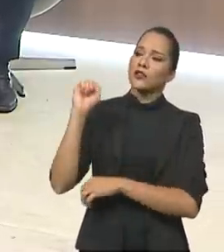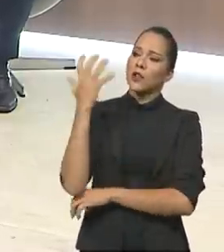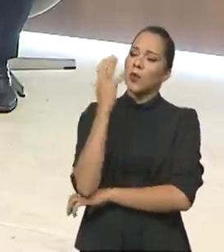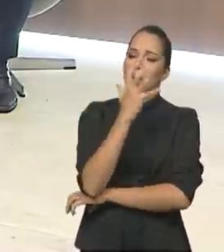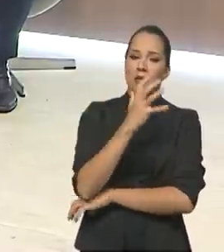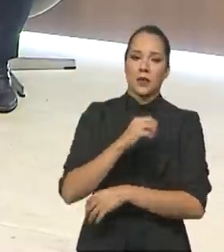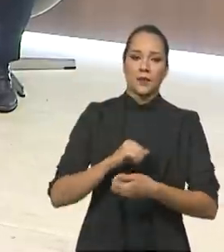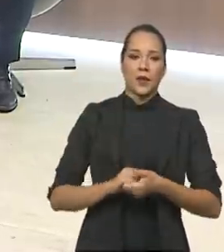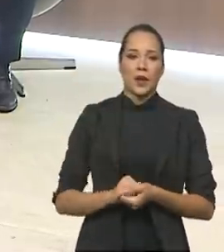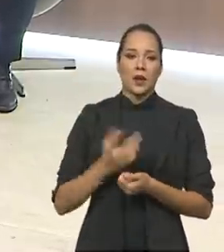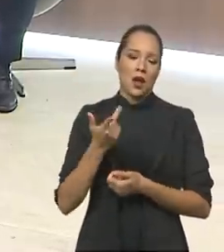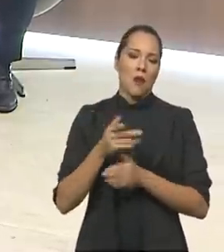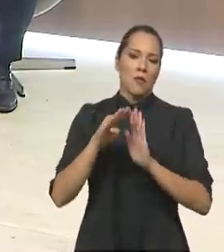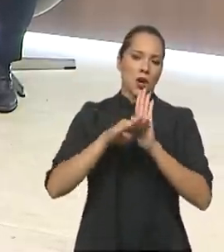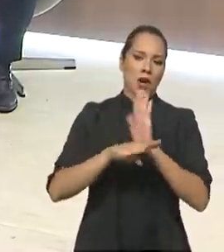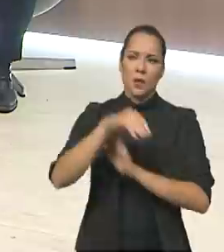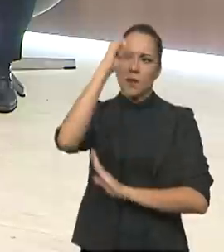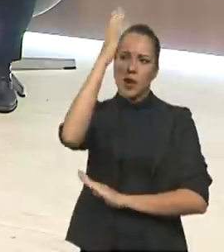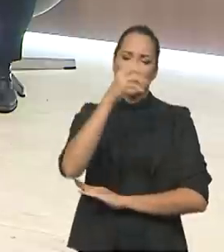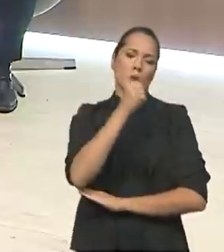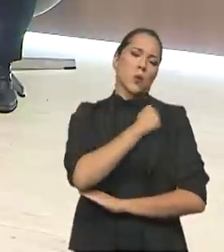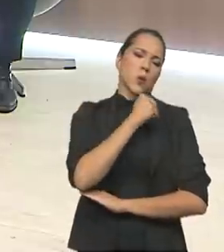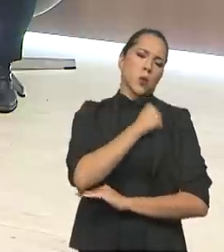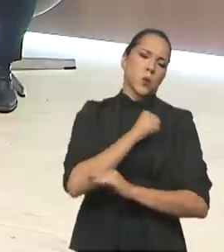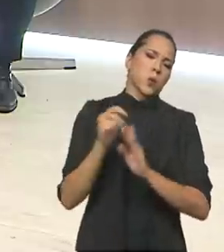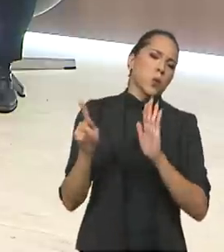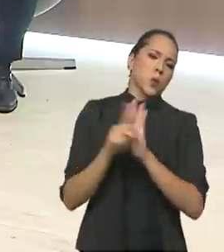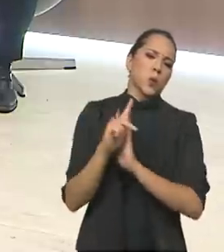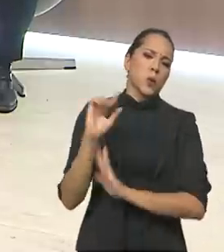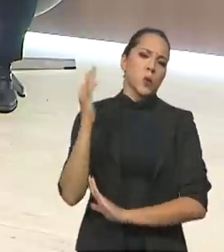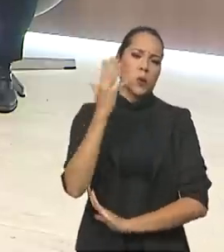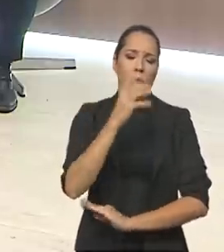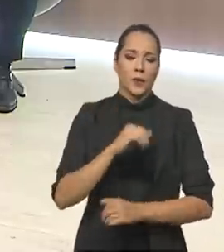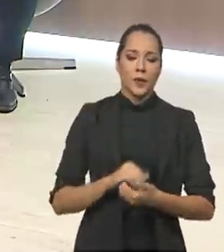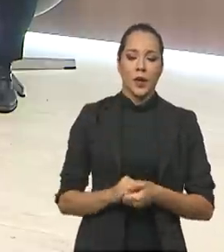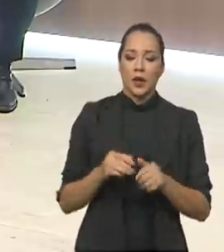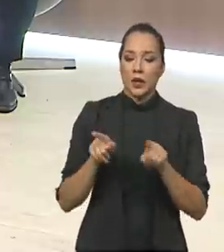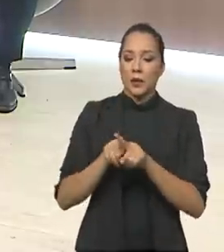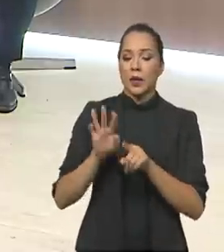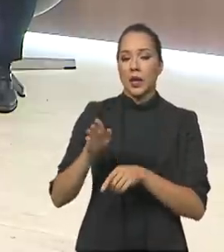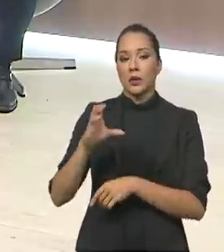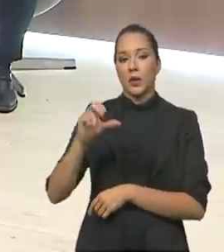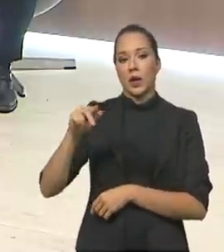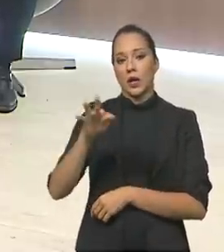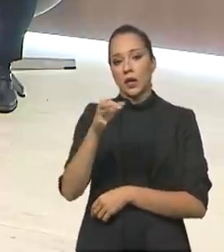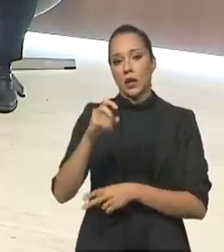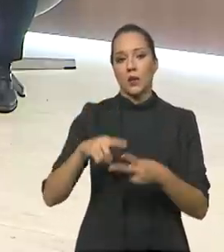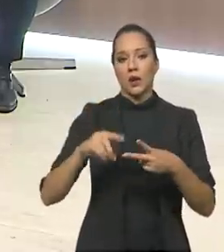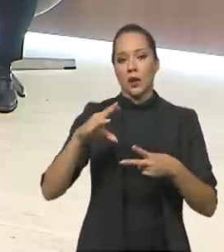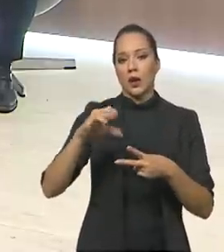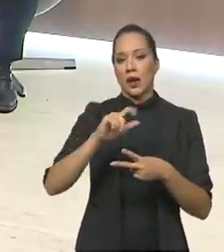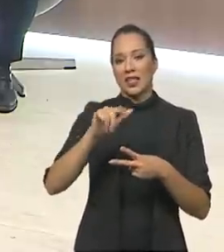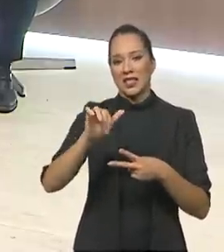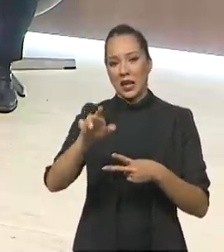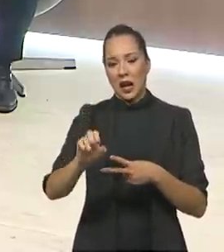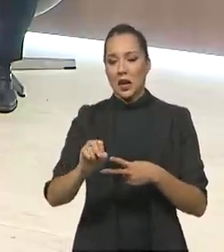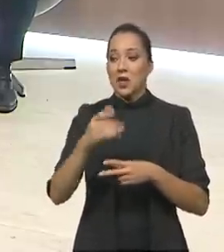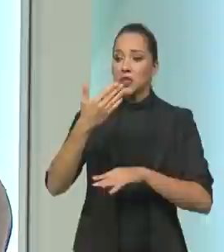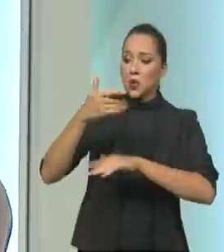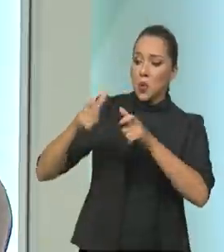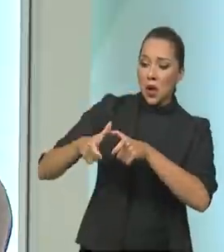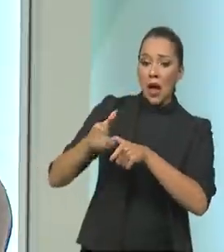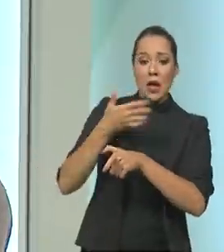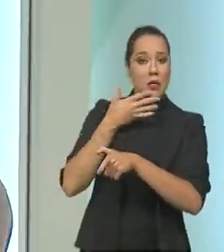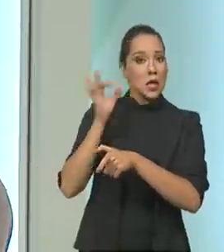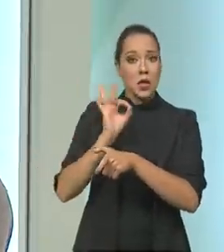o Brasil gigante pela própria natureza. Lançamos, inclusive, lá no Tocantins, lá no Cantão e Caseara, um endereço que ninguém conhecia,